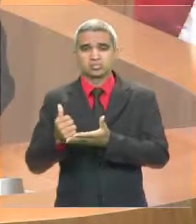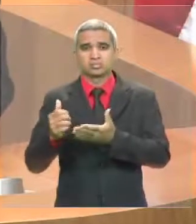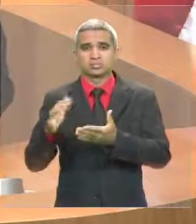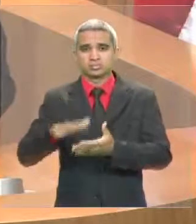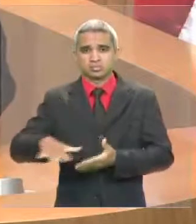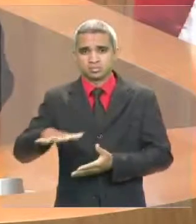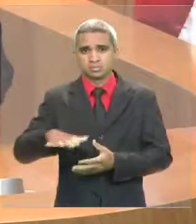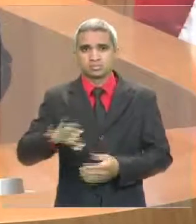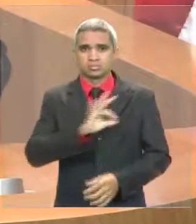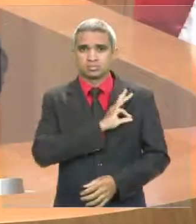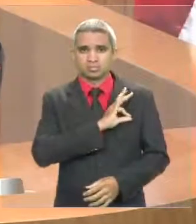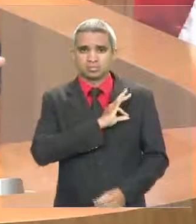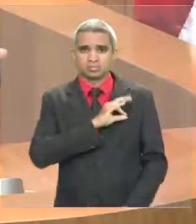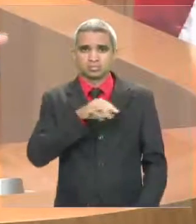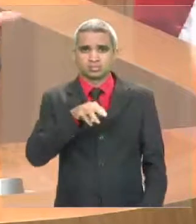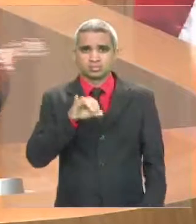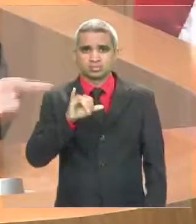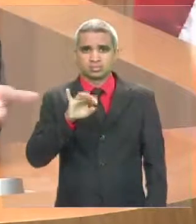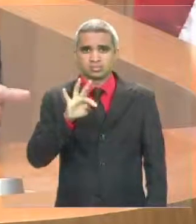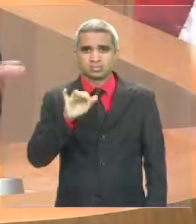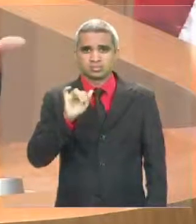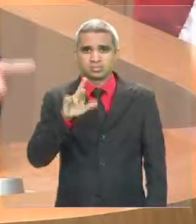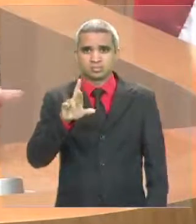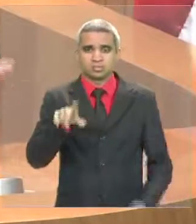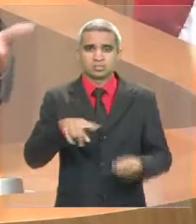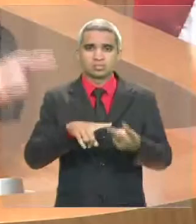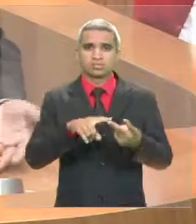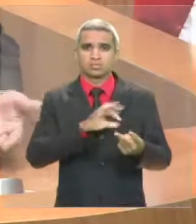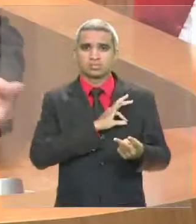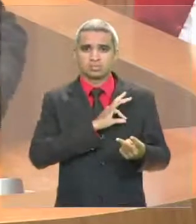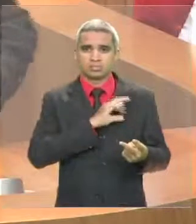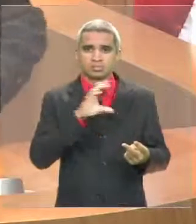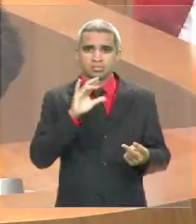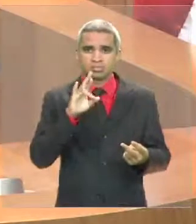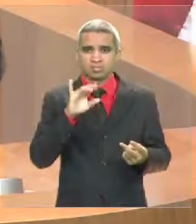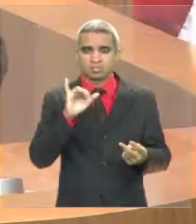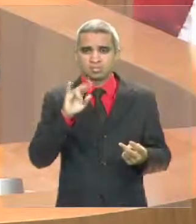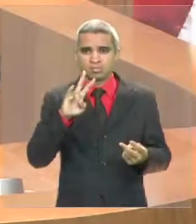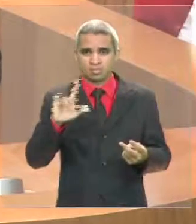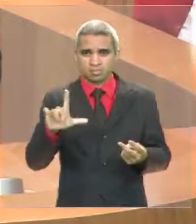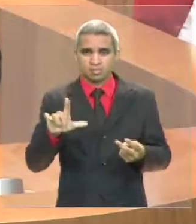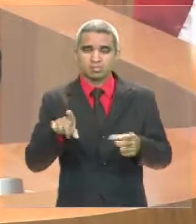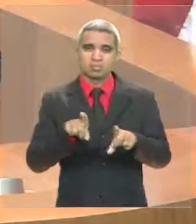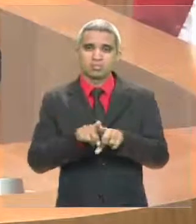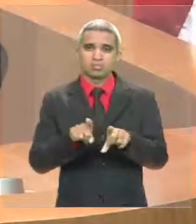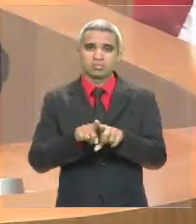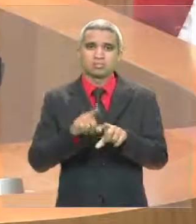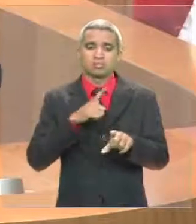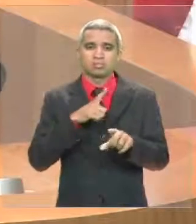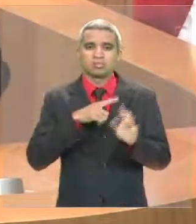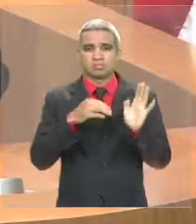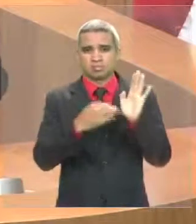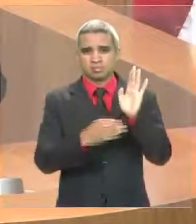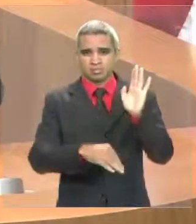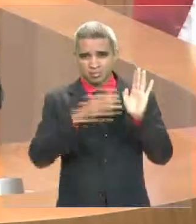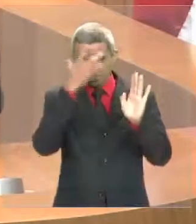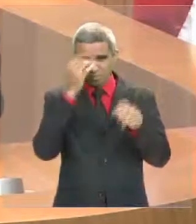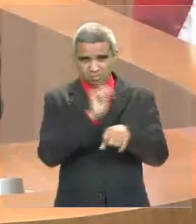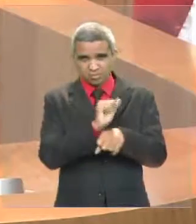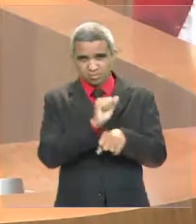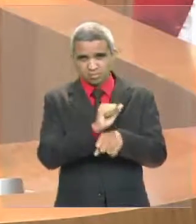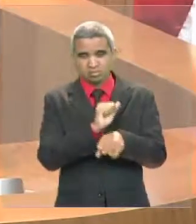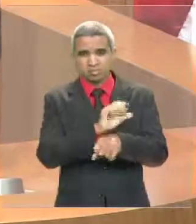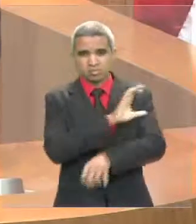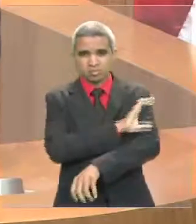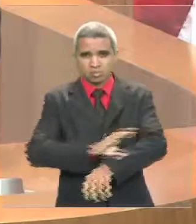que vai desde a nomeação de excedentes do concurso da Polícia Militar à Polícia Civil, desde a